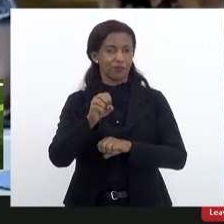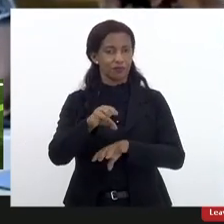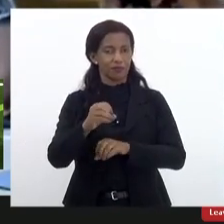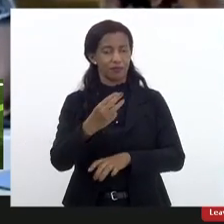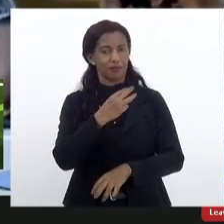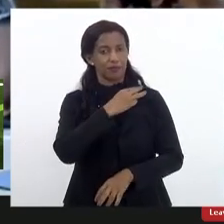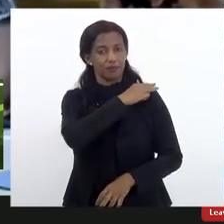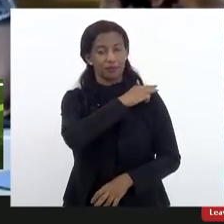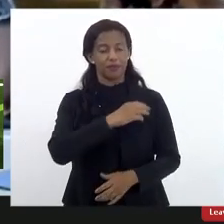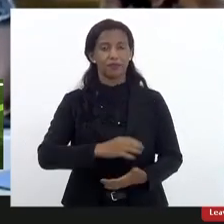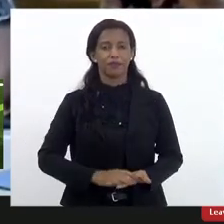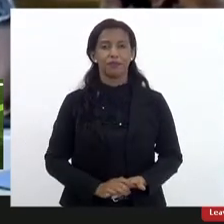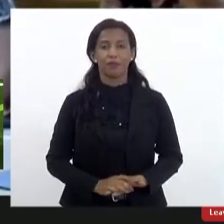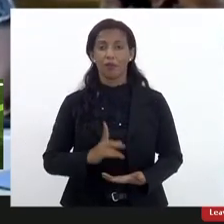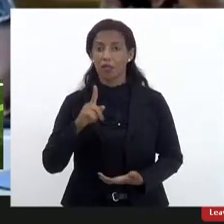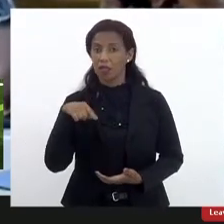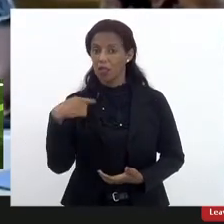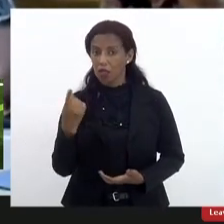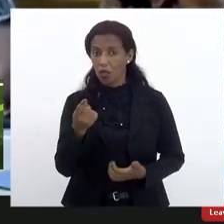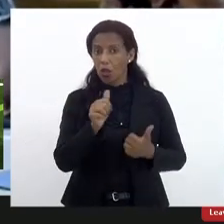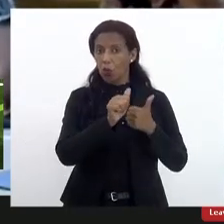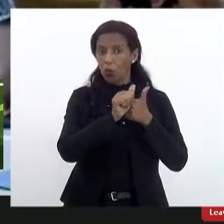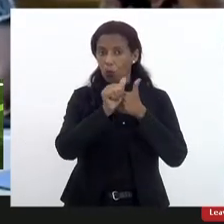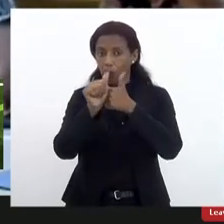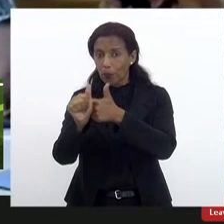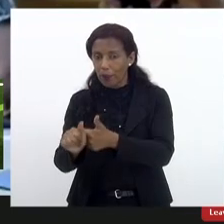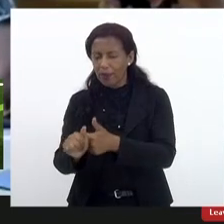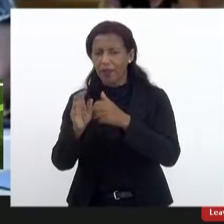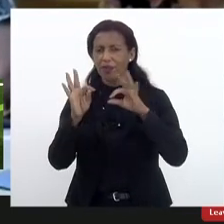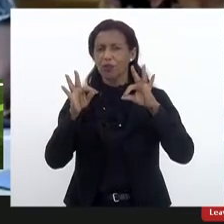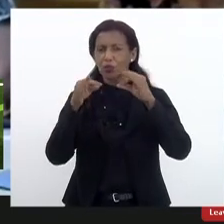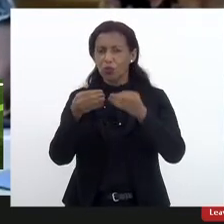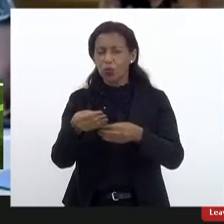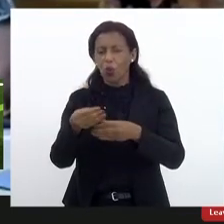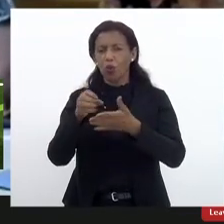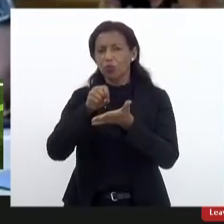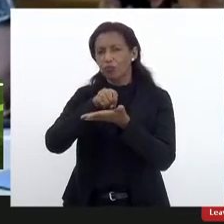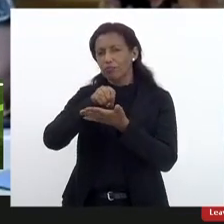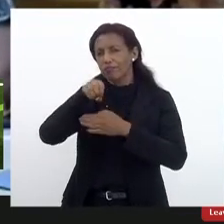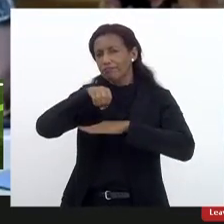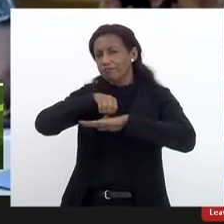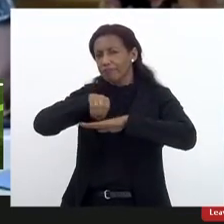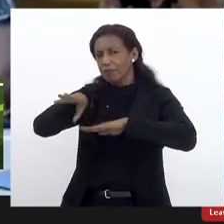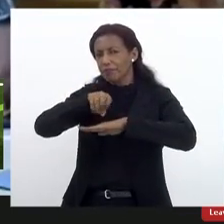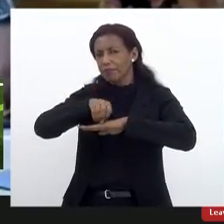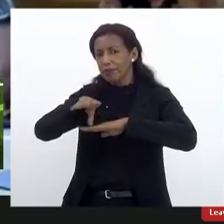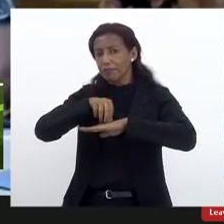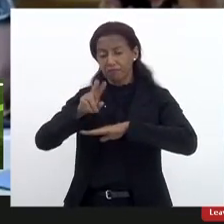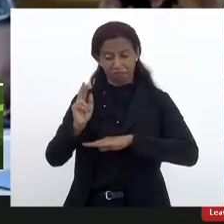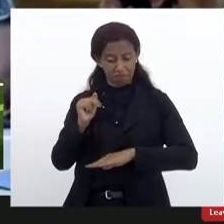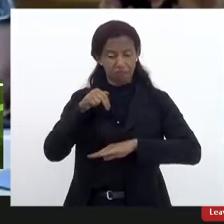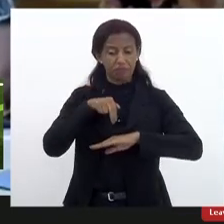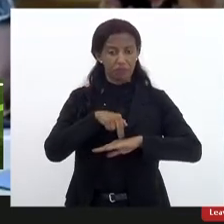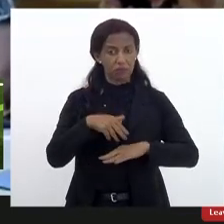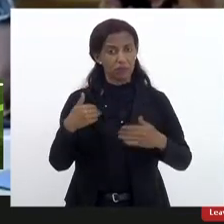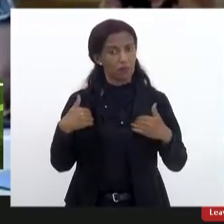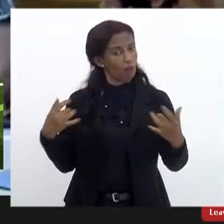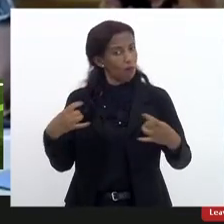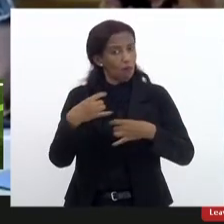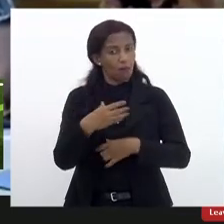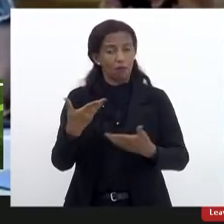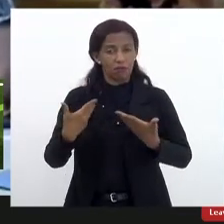e nós estamos acompanhando, né, todo esse encaminhamento e nos colocando mais uma vez à